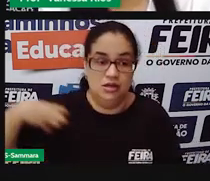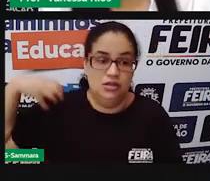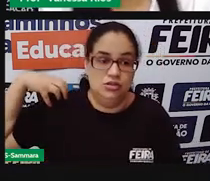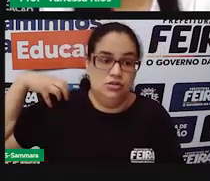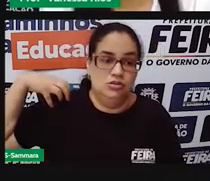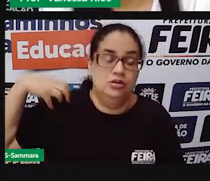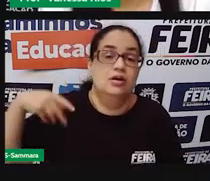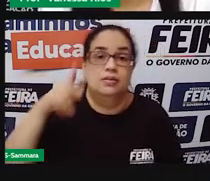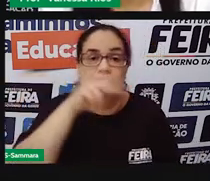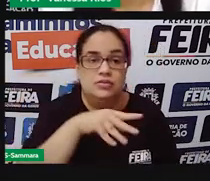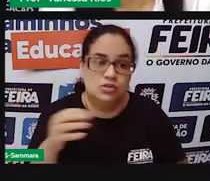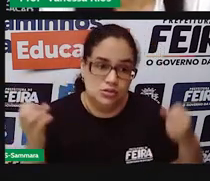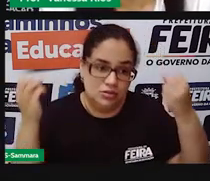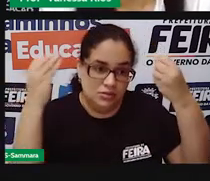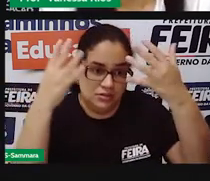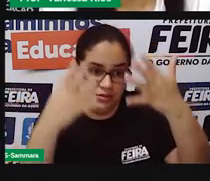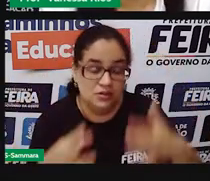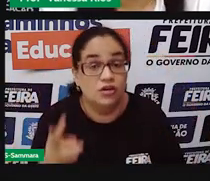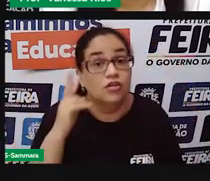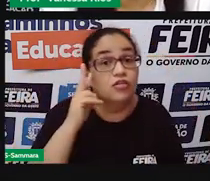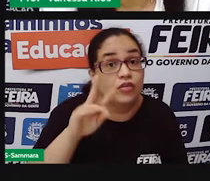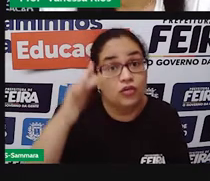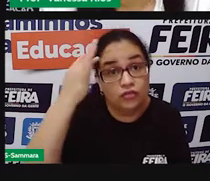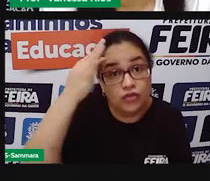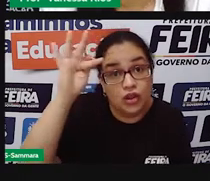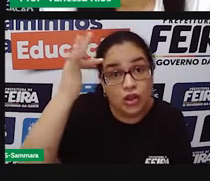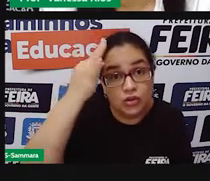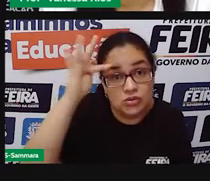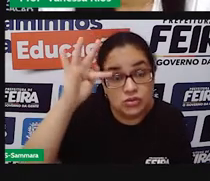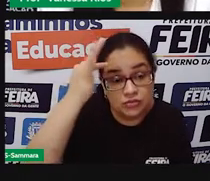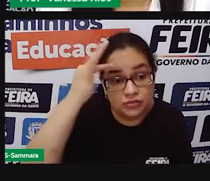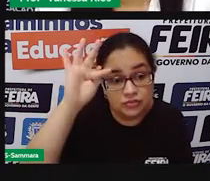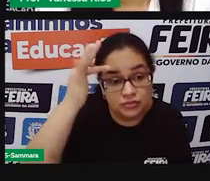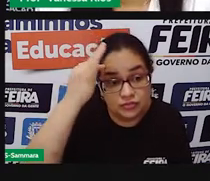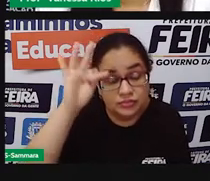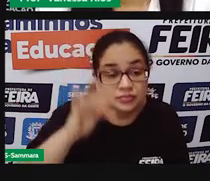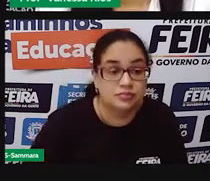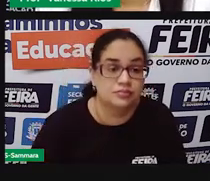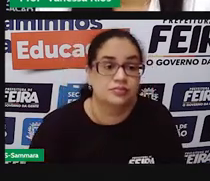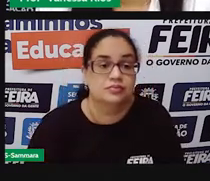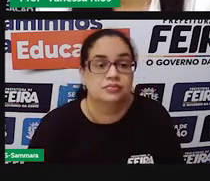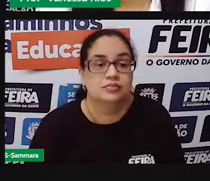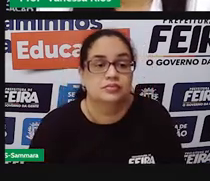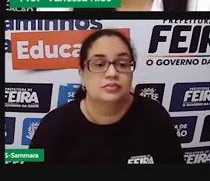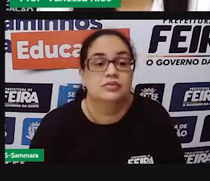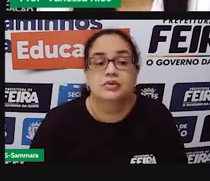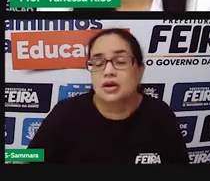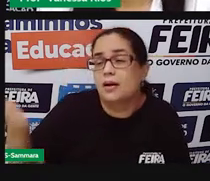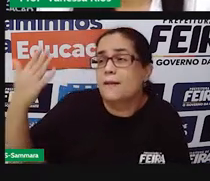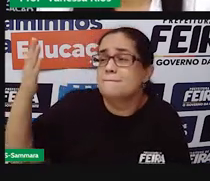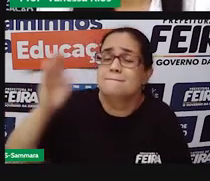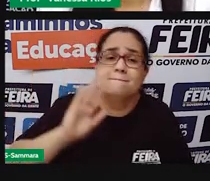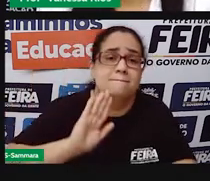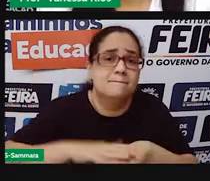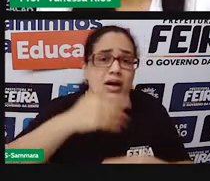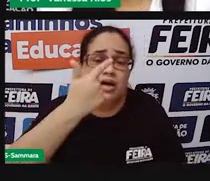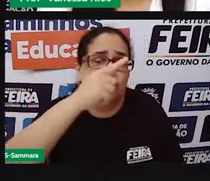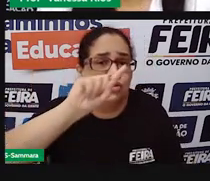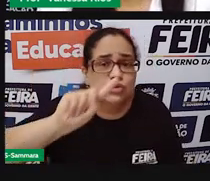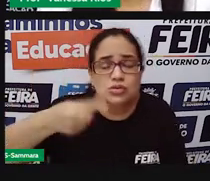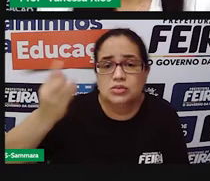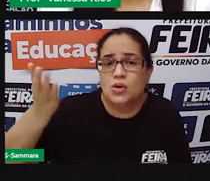explicou, não é? Um filósofo grego aí que viveu há mais de 2 mil anos, 2